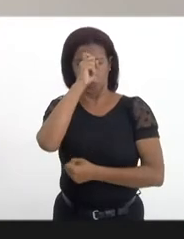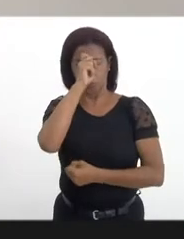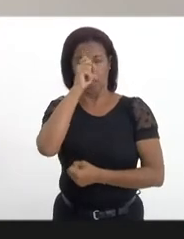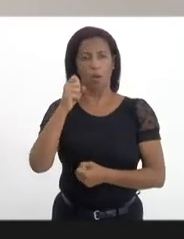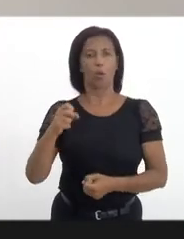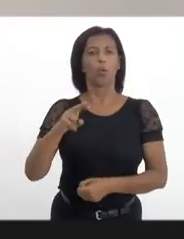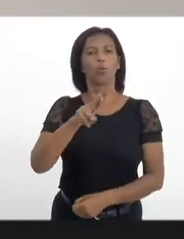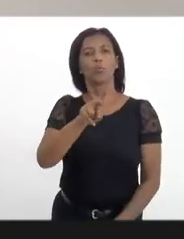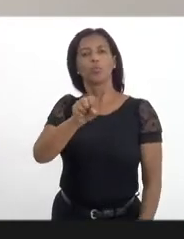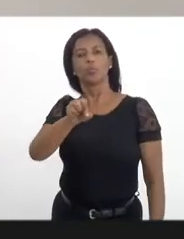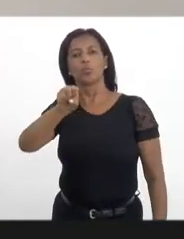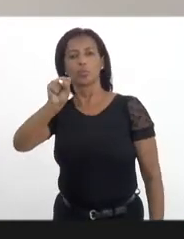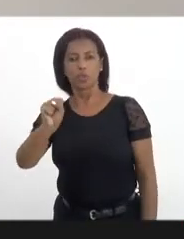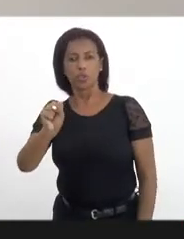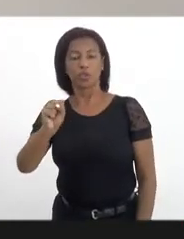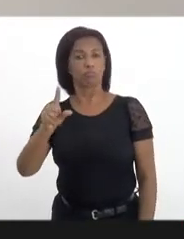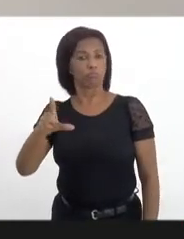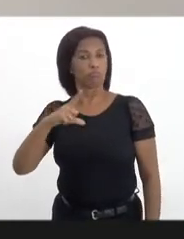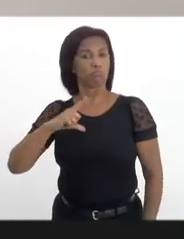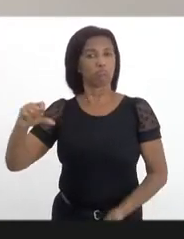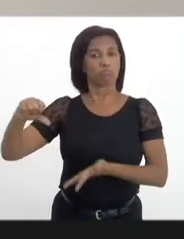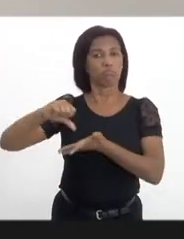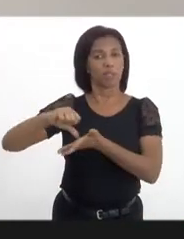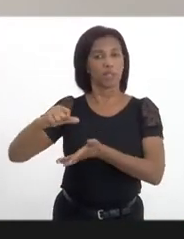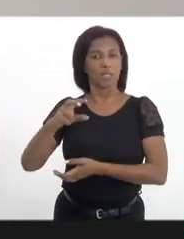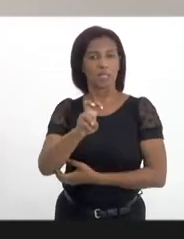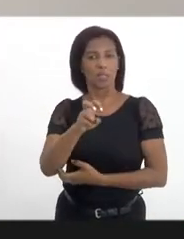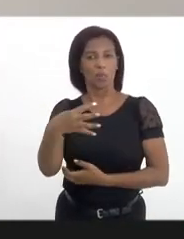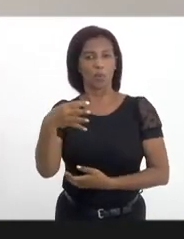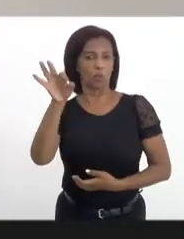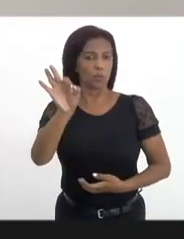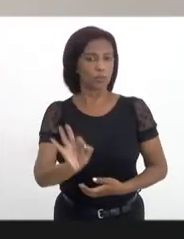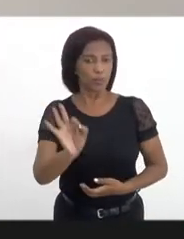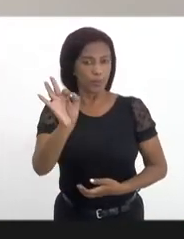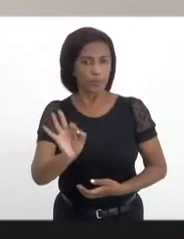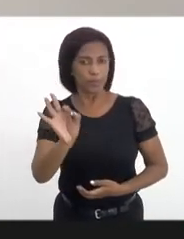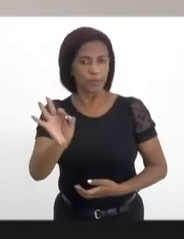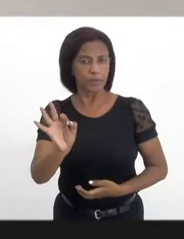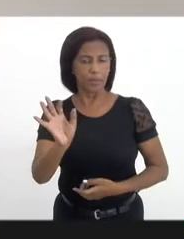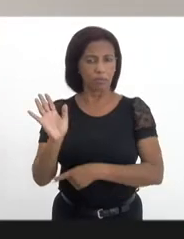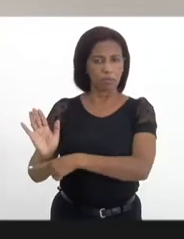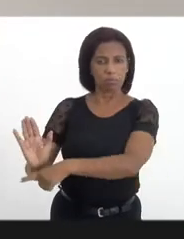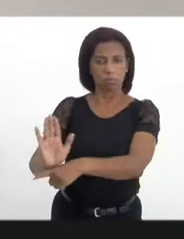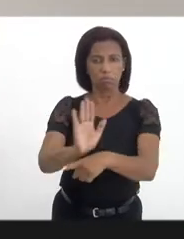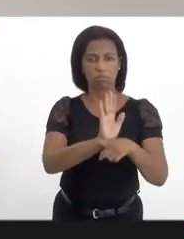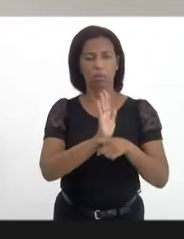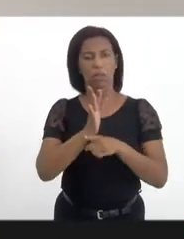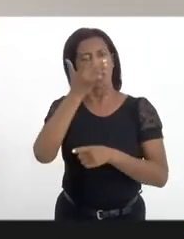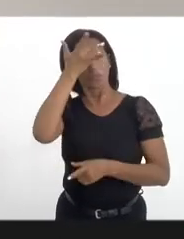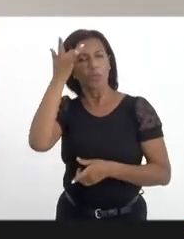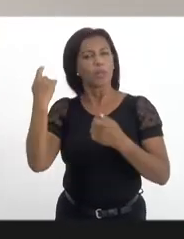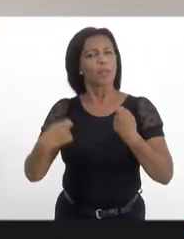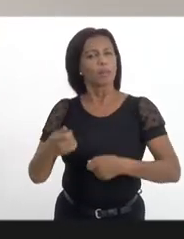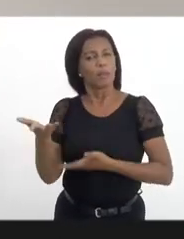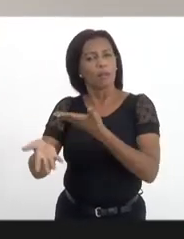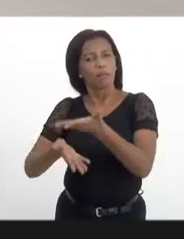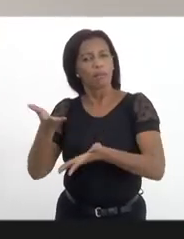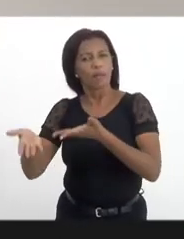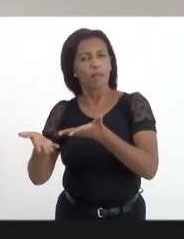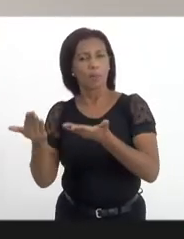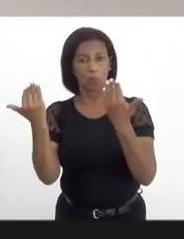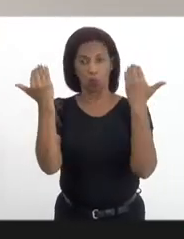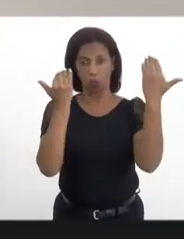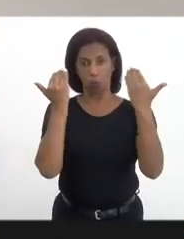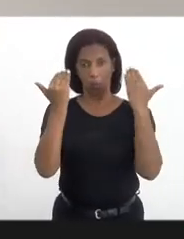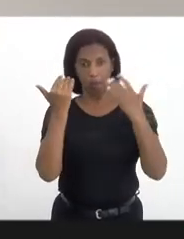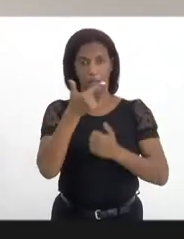Único de Saúde, o SUS, tiveram um aumento de 54% de atendimento aos dependentes químicos comparado a 2019.